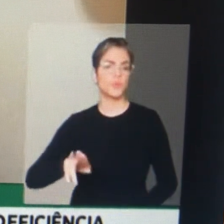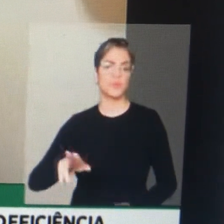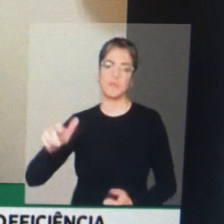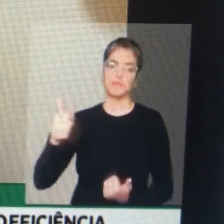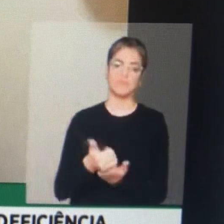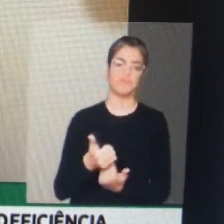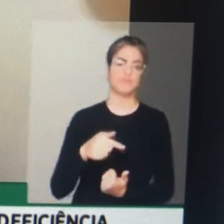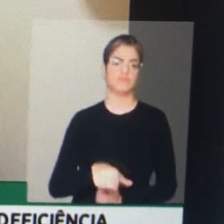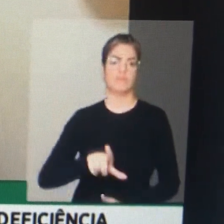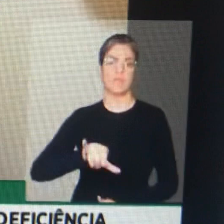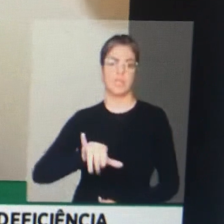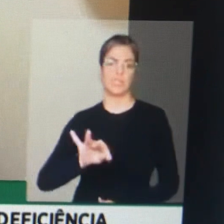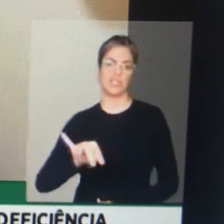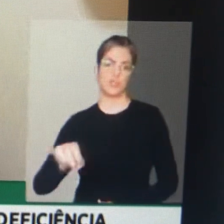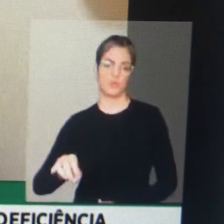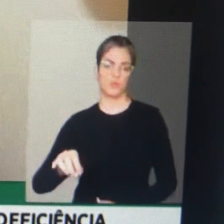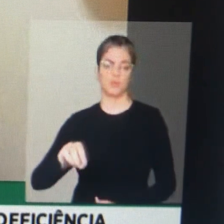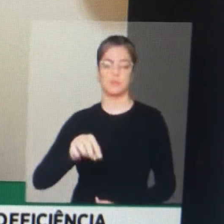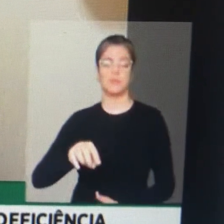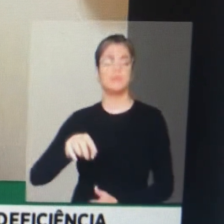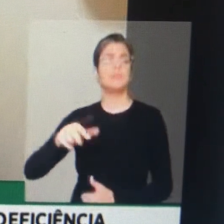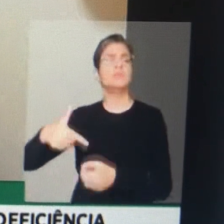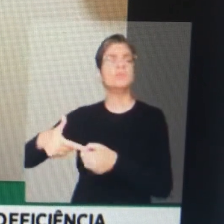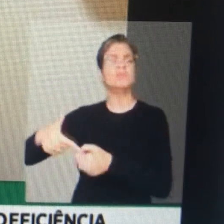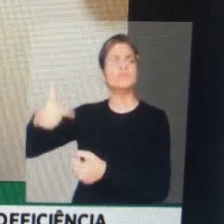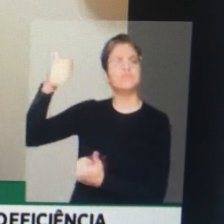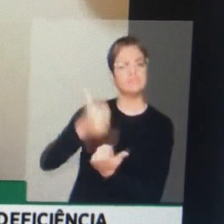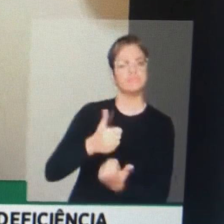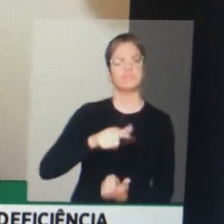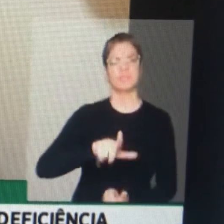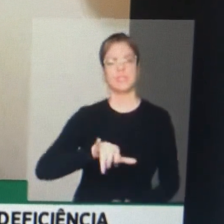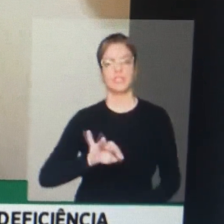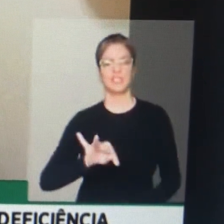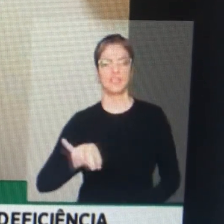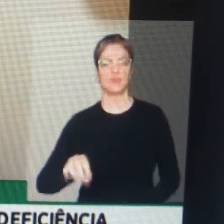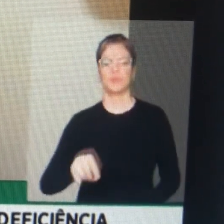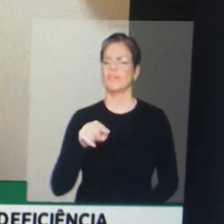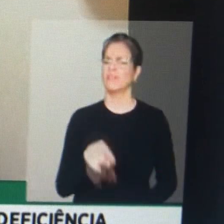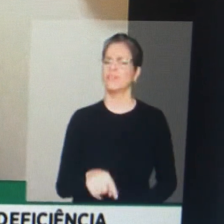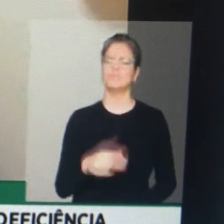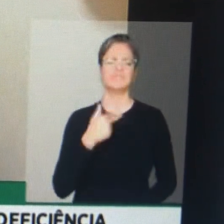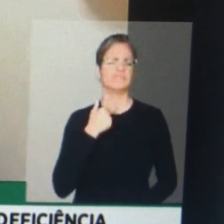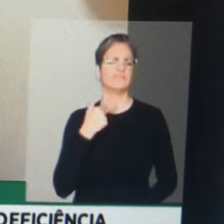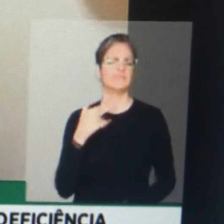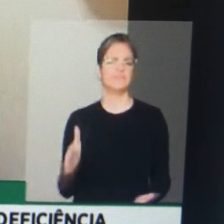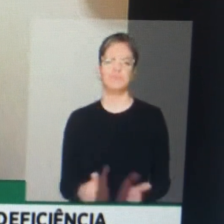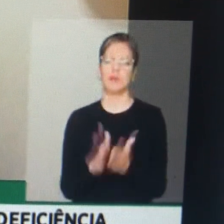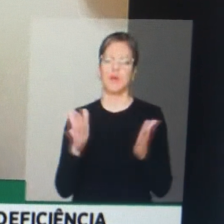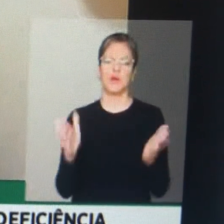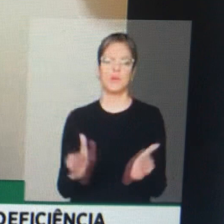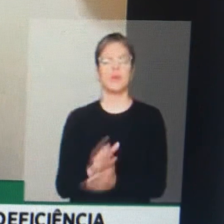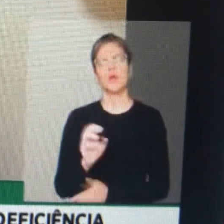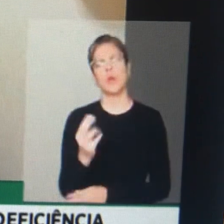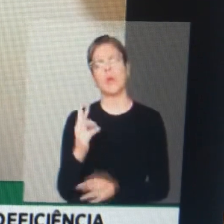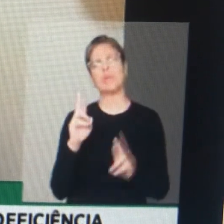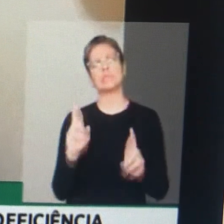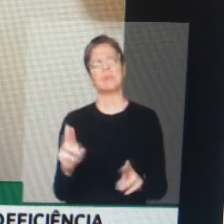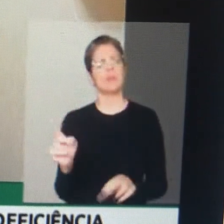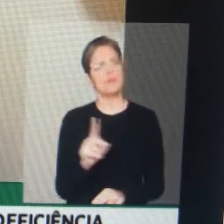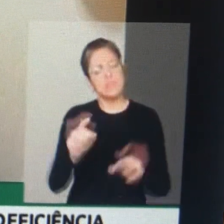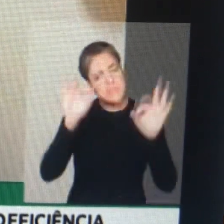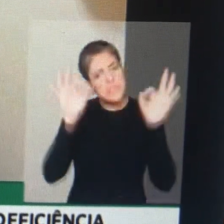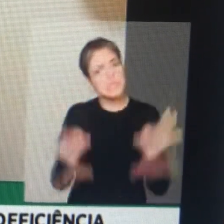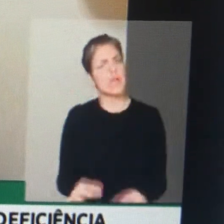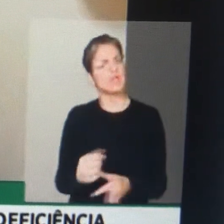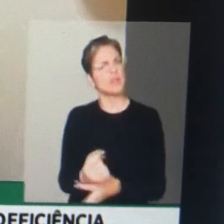venha para transformar o Vale, que nós não aceitamos falar que é o Vale da pobreza nem o Vale da esperança. Tem que ser o Vale da certeza,